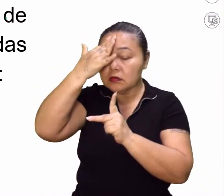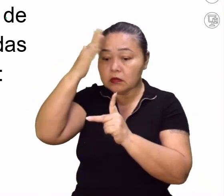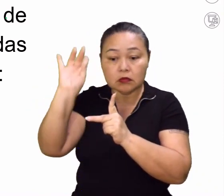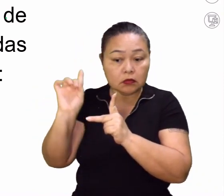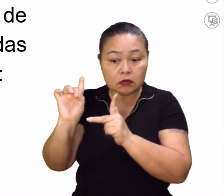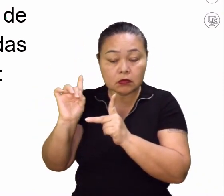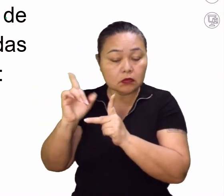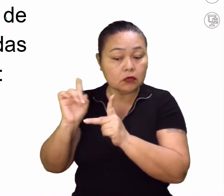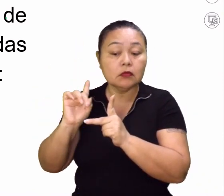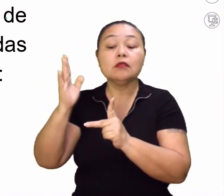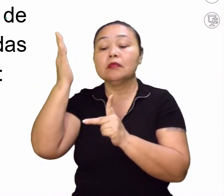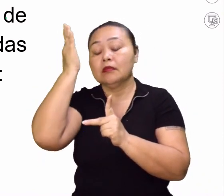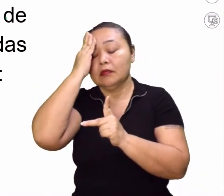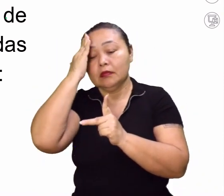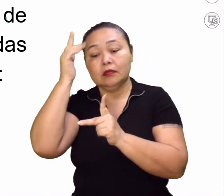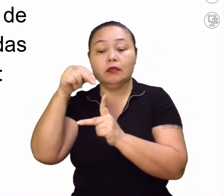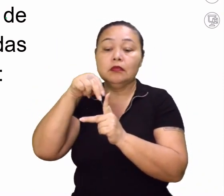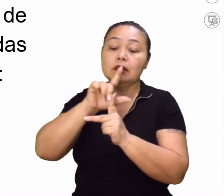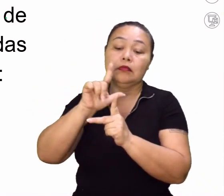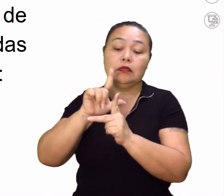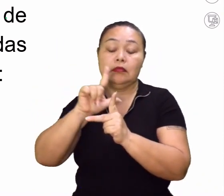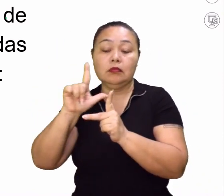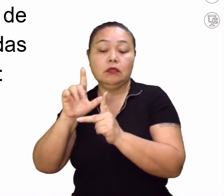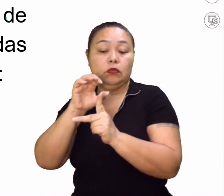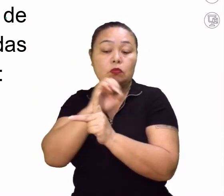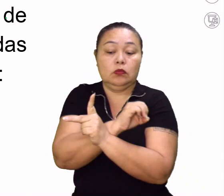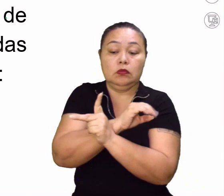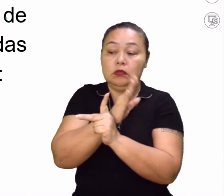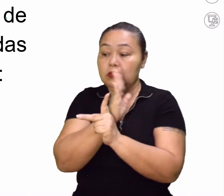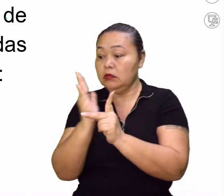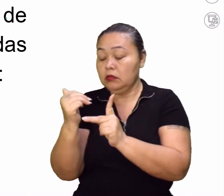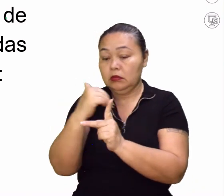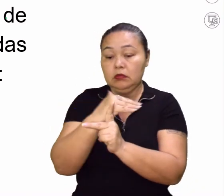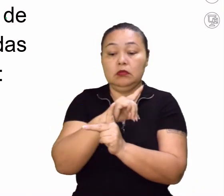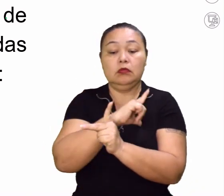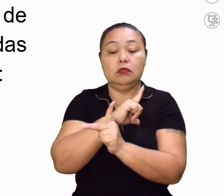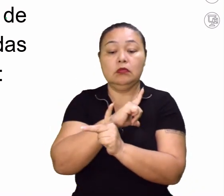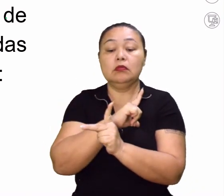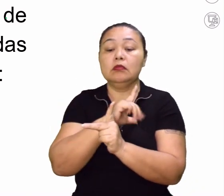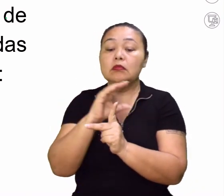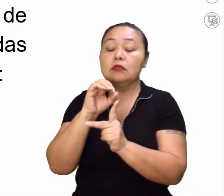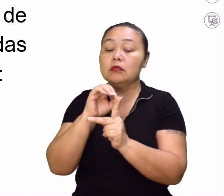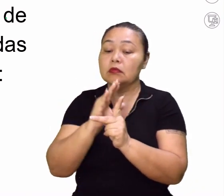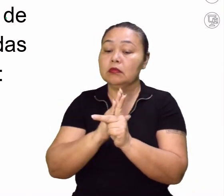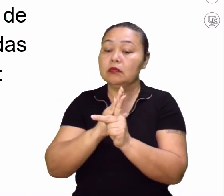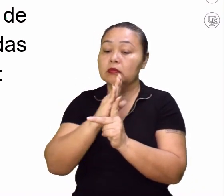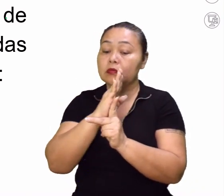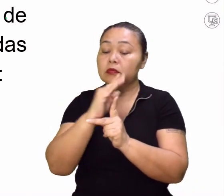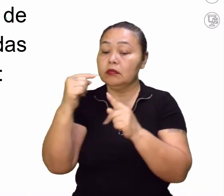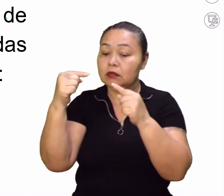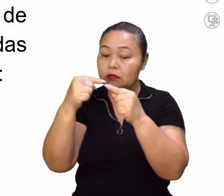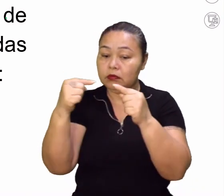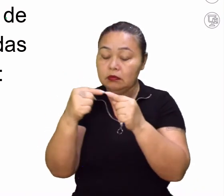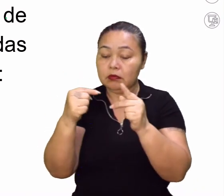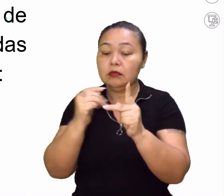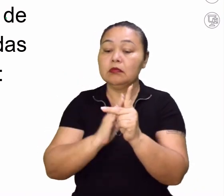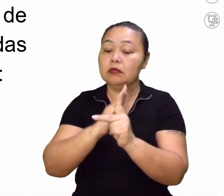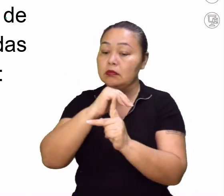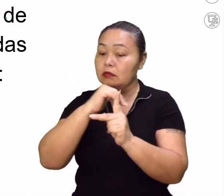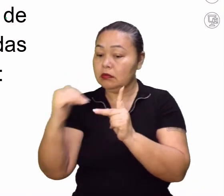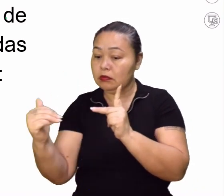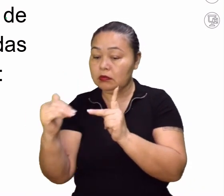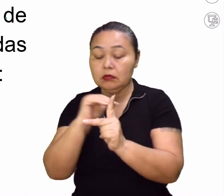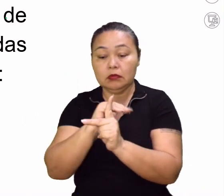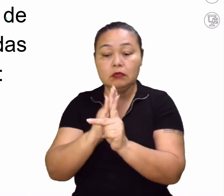Não. Eu tenho que saber se está a leste ou a oeste. O oeste. Então, coordenadas geográficas. É a combinação de latitude e